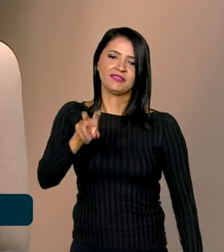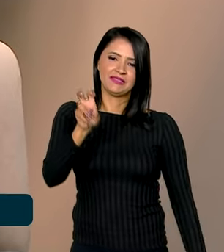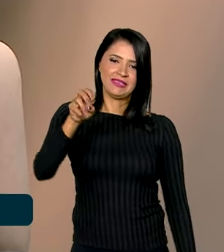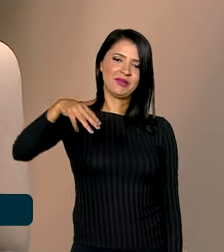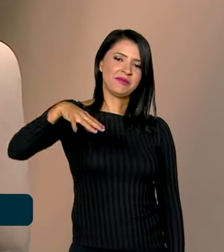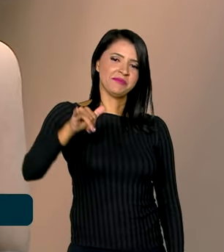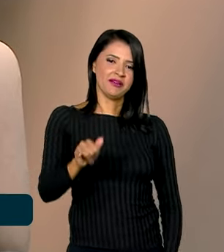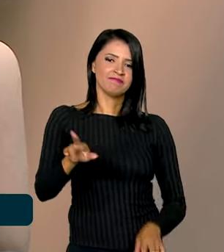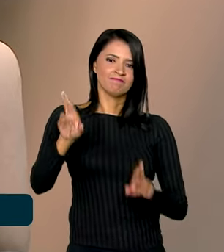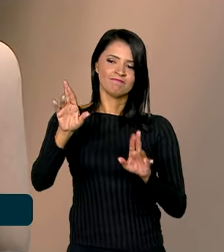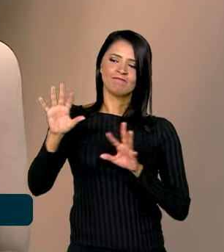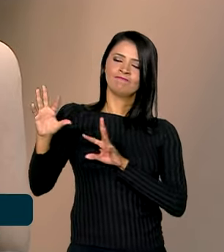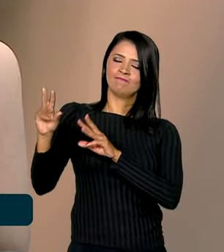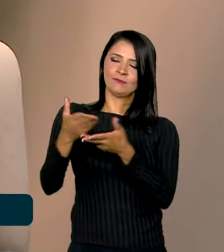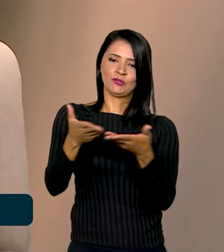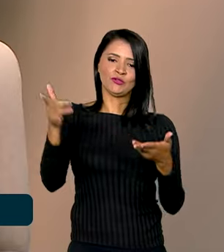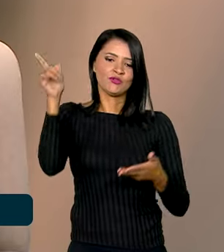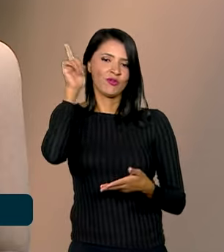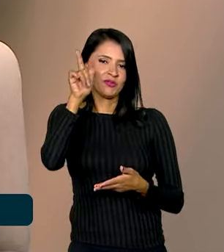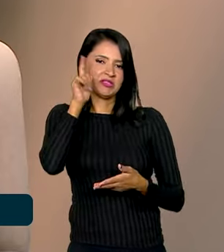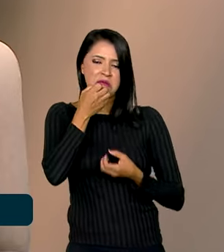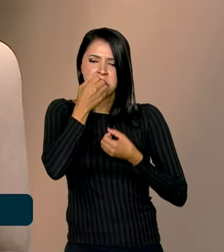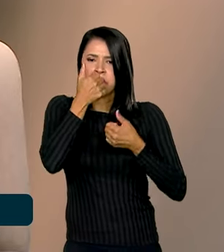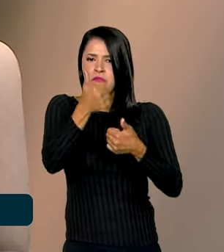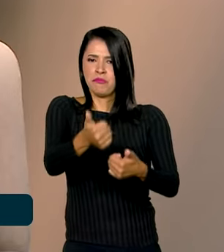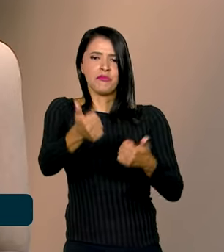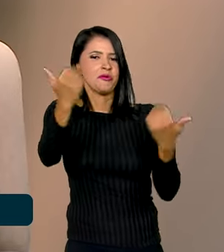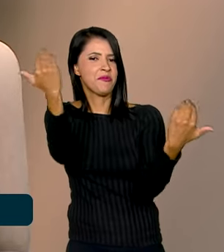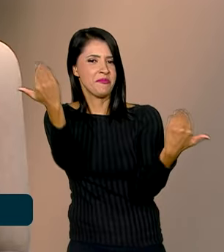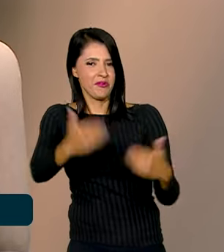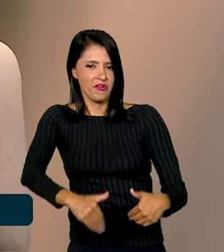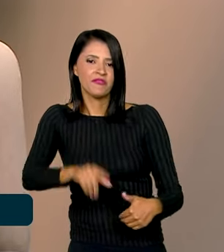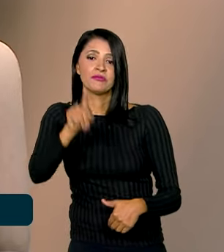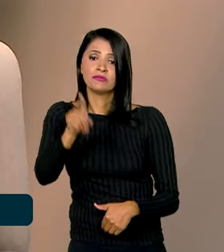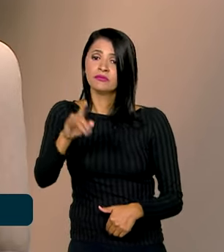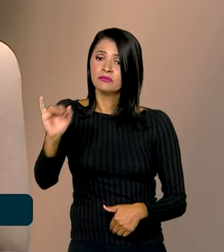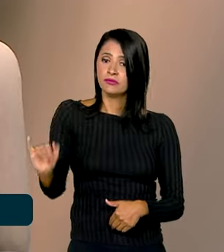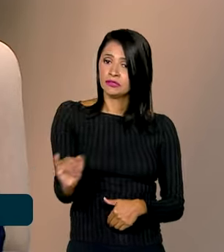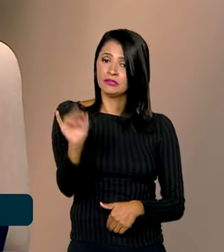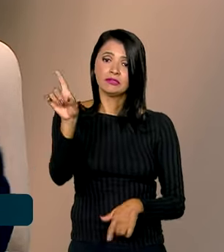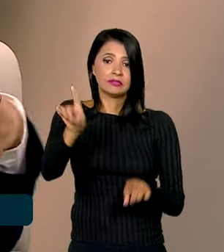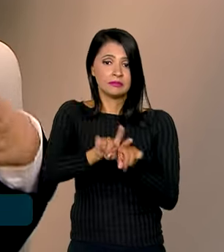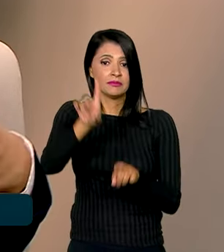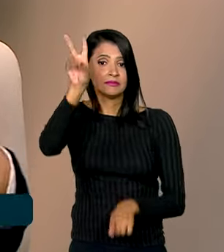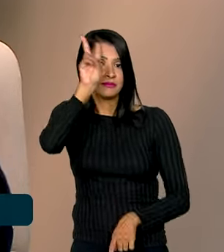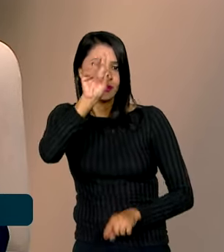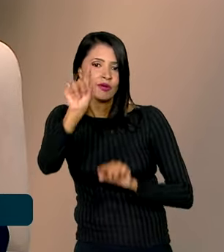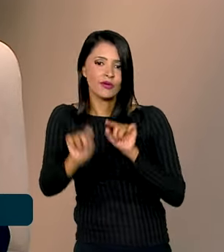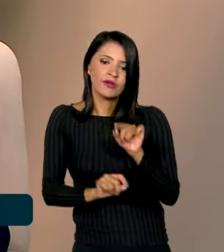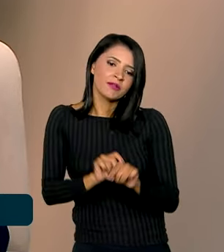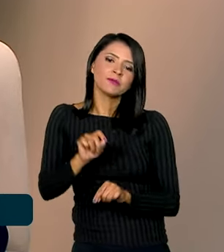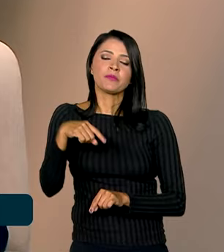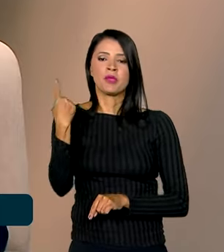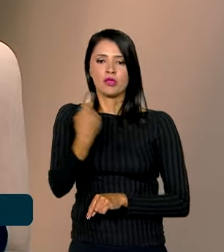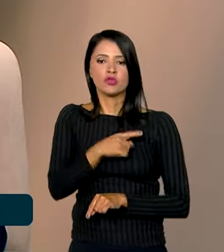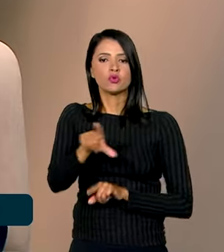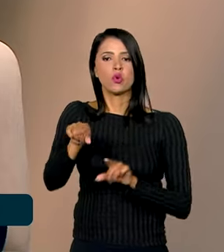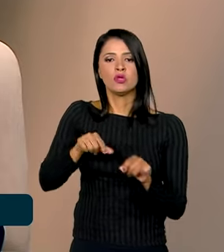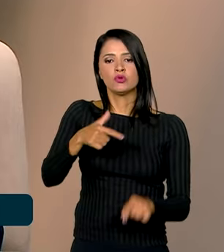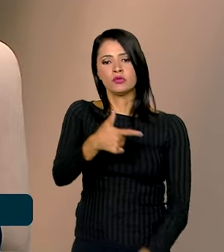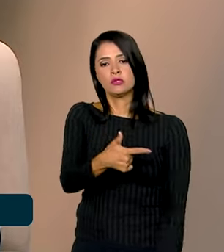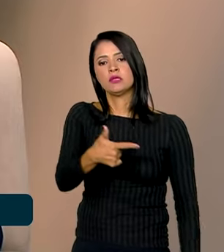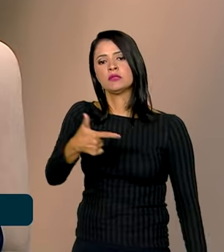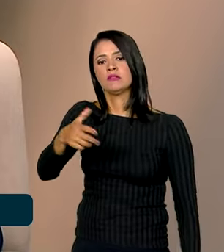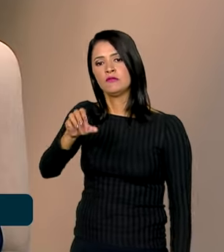Esperamos que todo mundo consiga fazer uma boa prova. E acho que é importante lembrar, a gente escolheu 220 cidades, e que